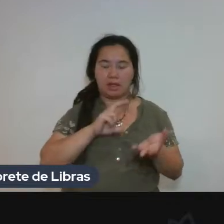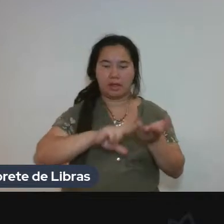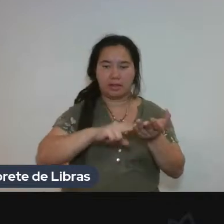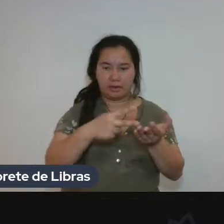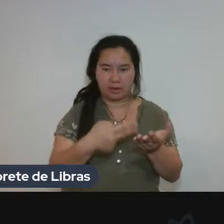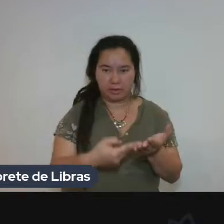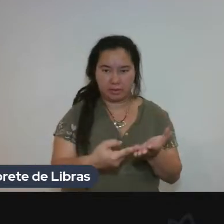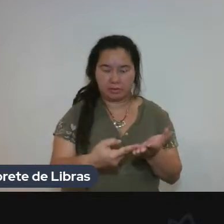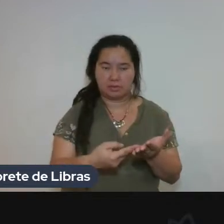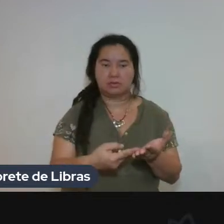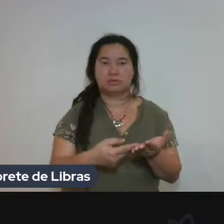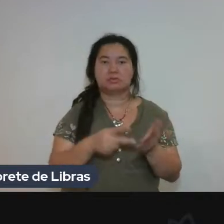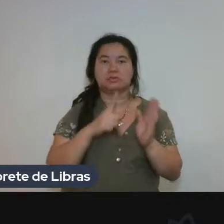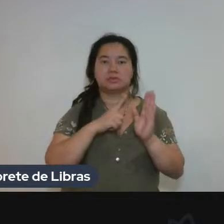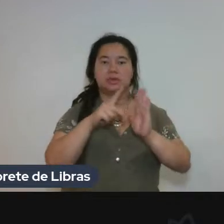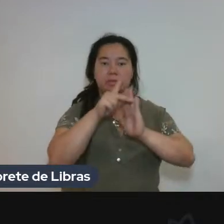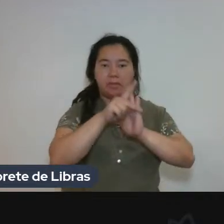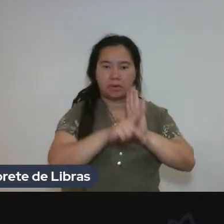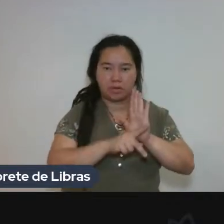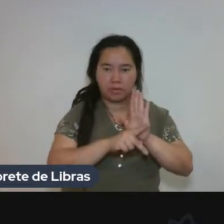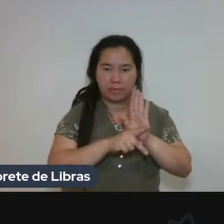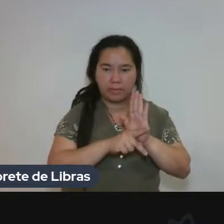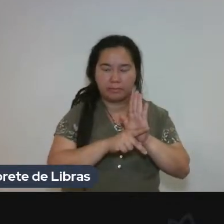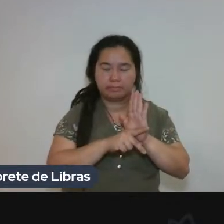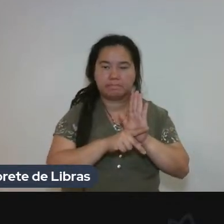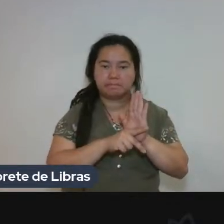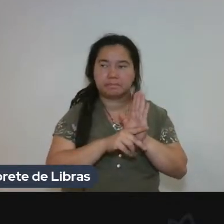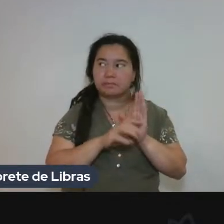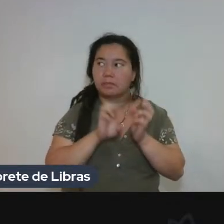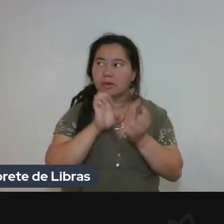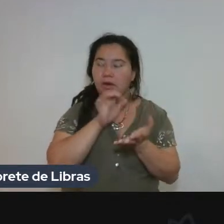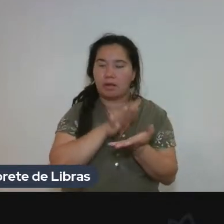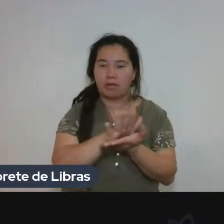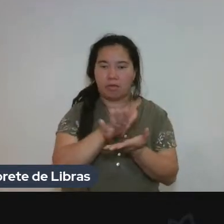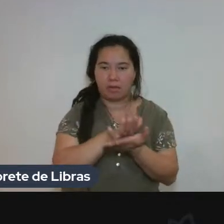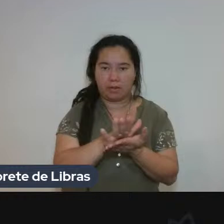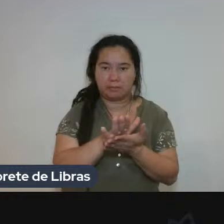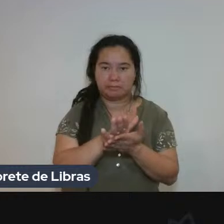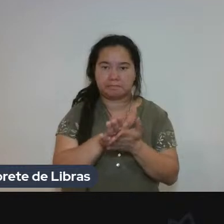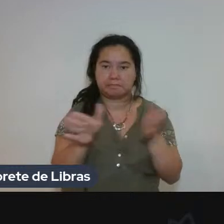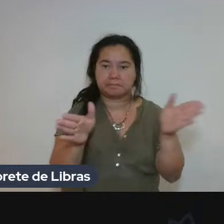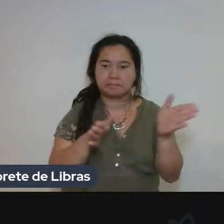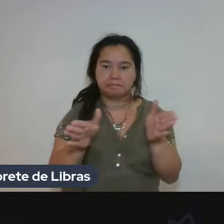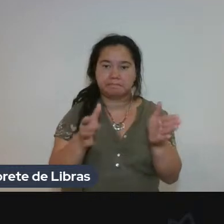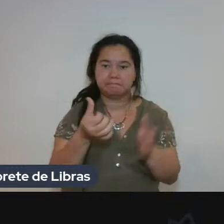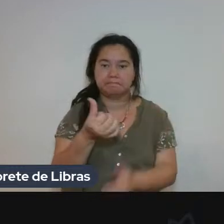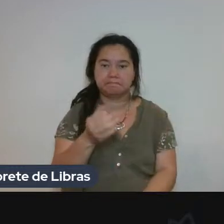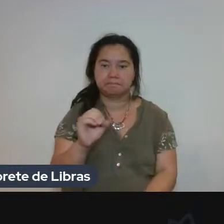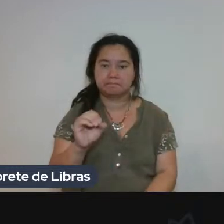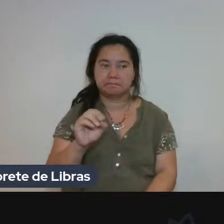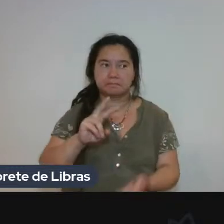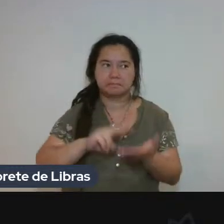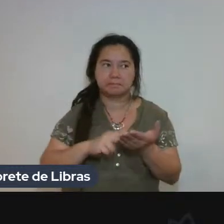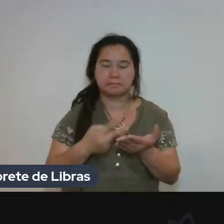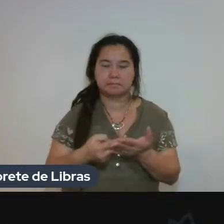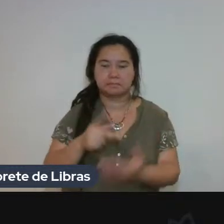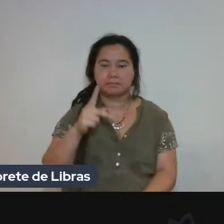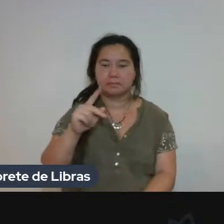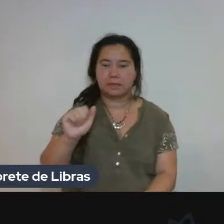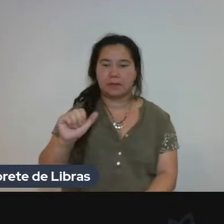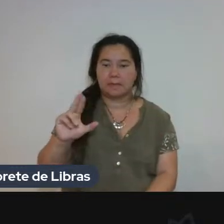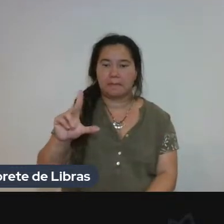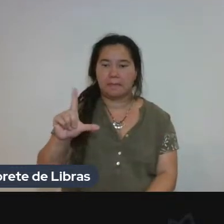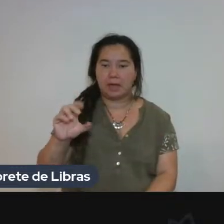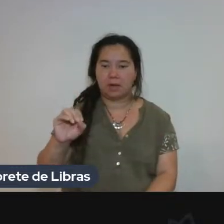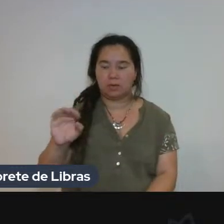quase o mesmo, né? Espelho, é mesmo projeto da X63. O tradutor é o Paulo Sérgio. O Paulo César de Souza, que é um